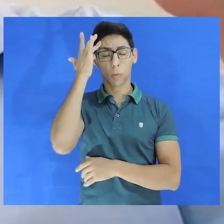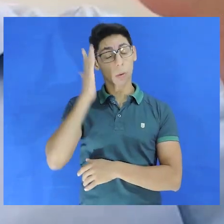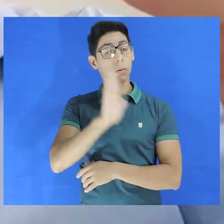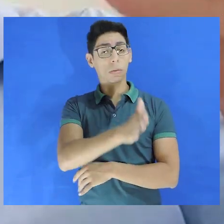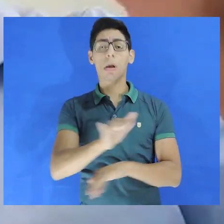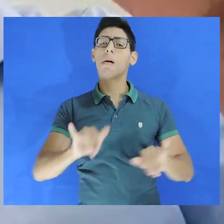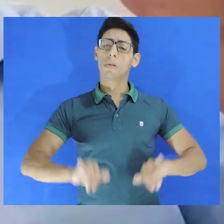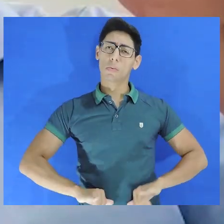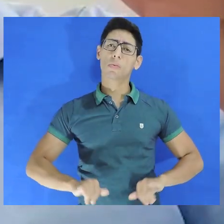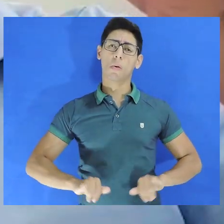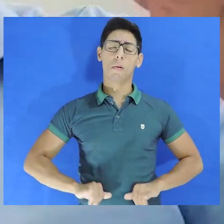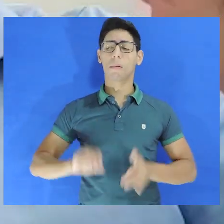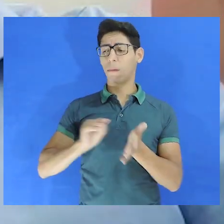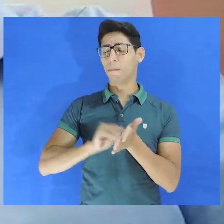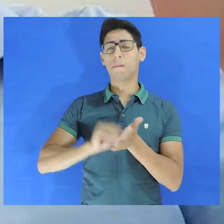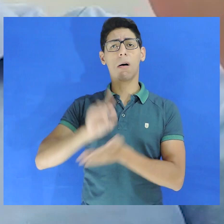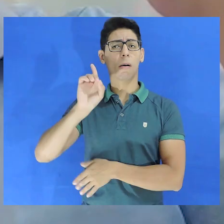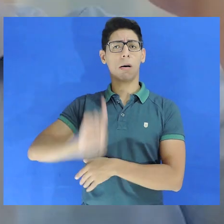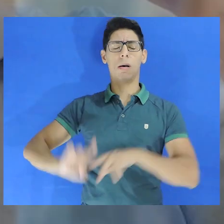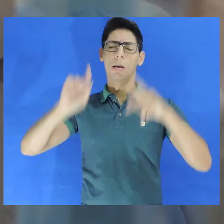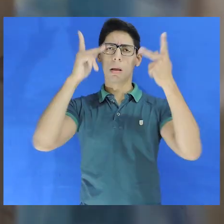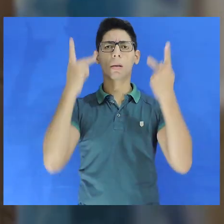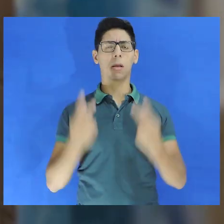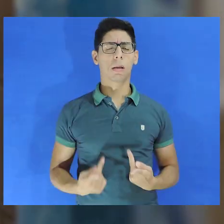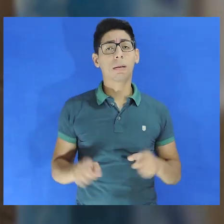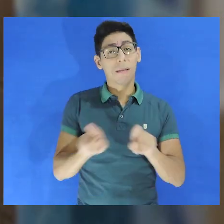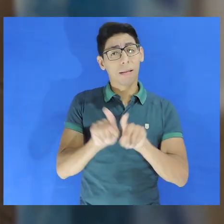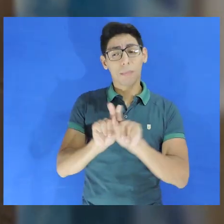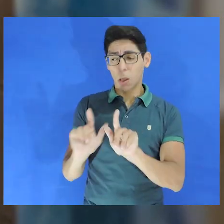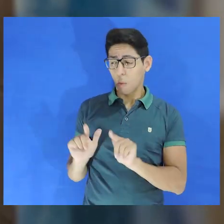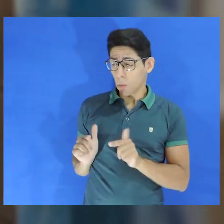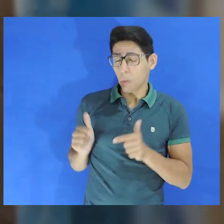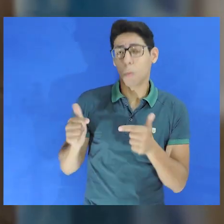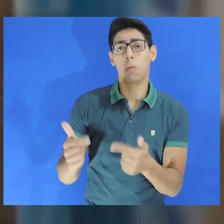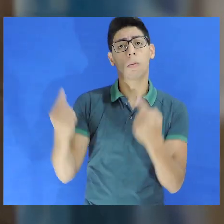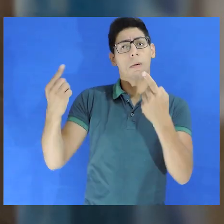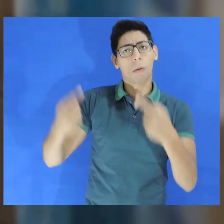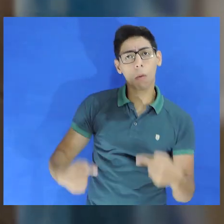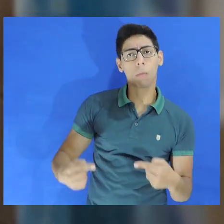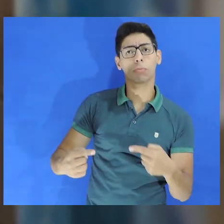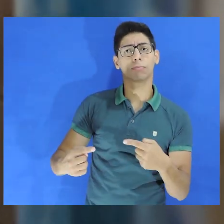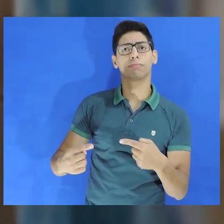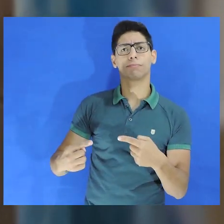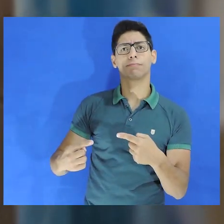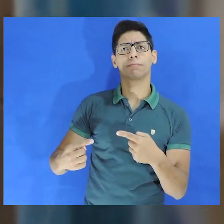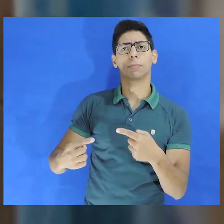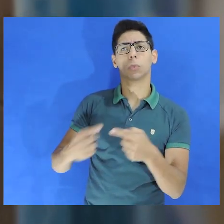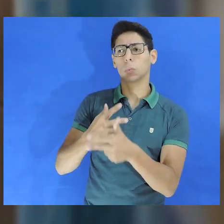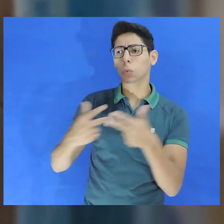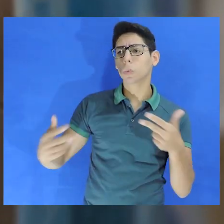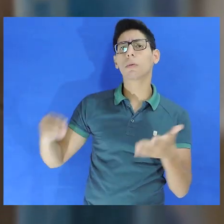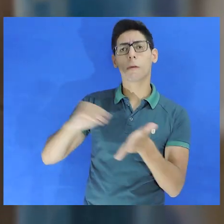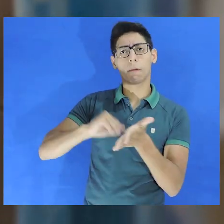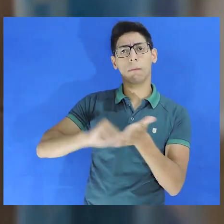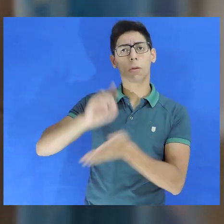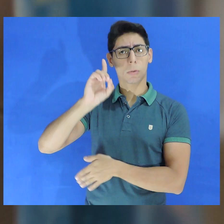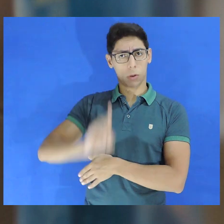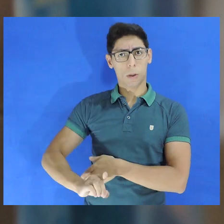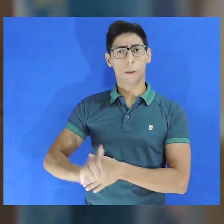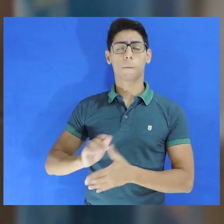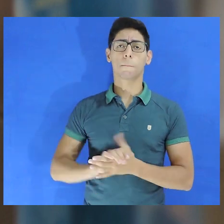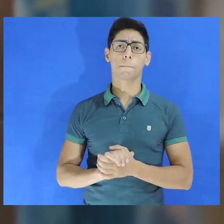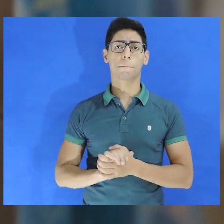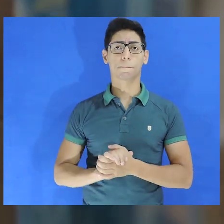que sofrem violações de direitos humanos e que lutam contra essas violações se nós mesmos não fizemos